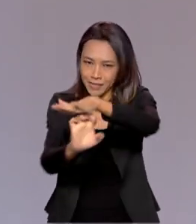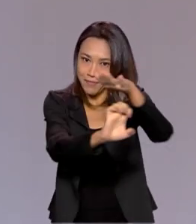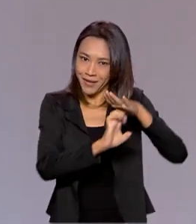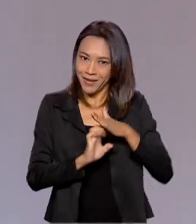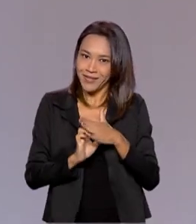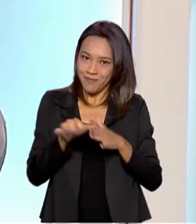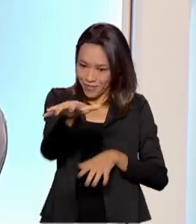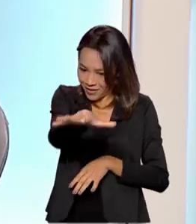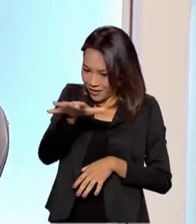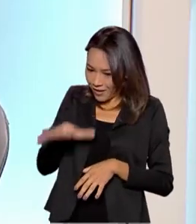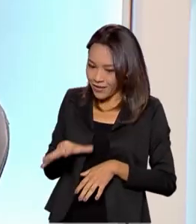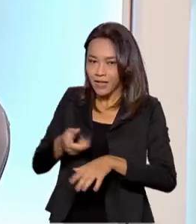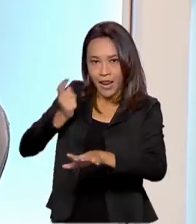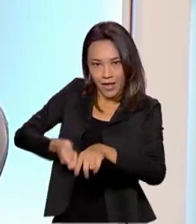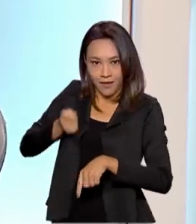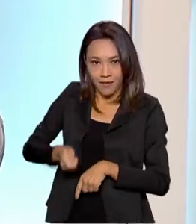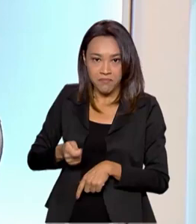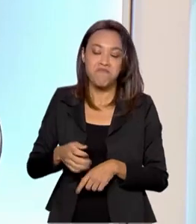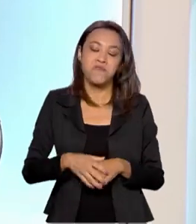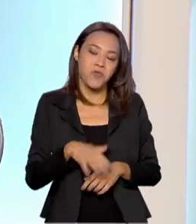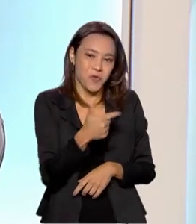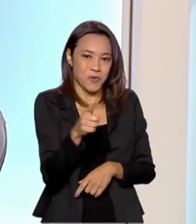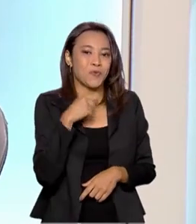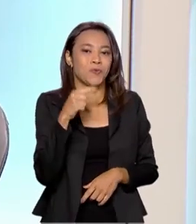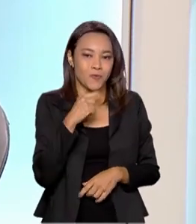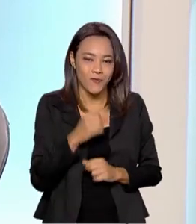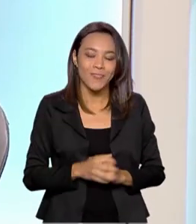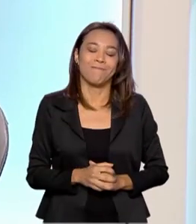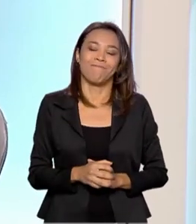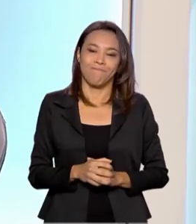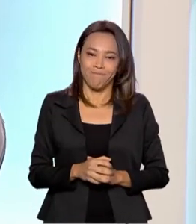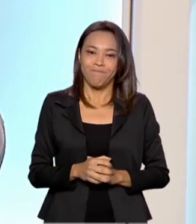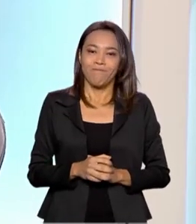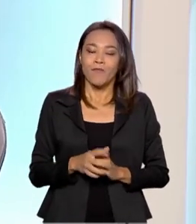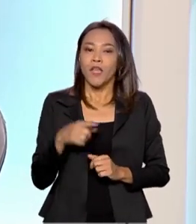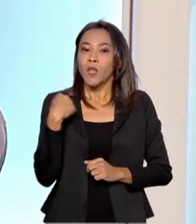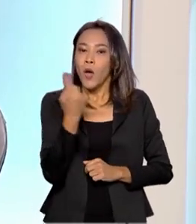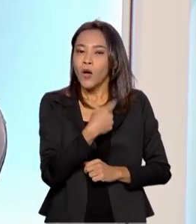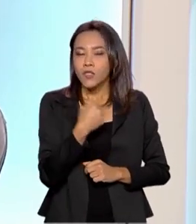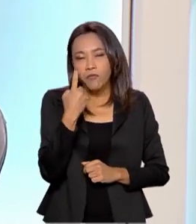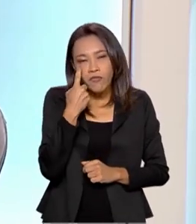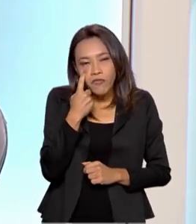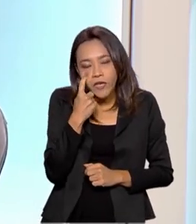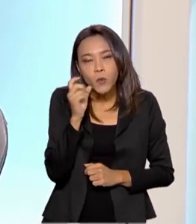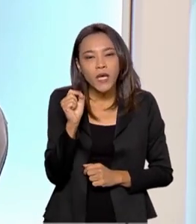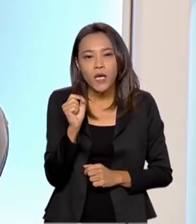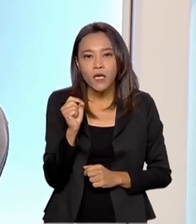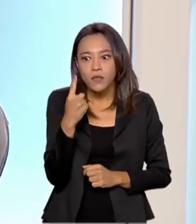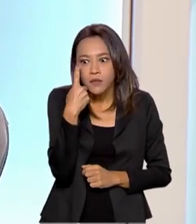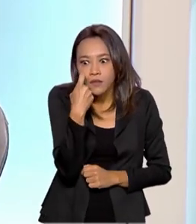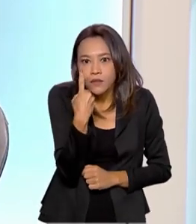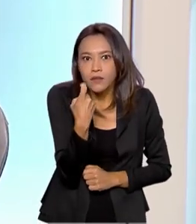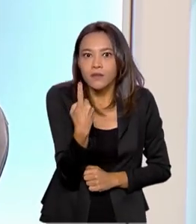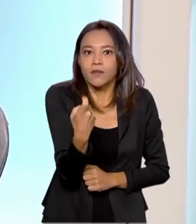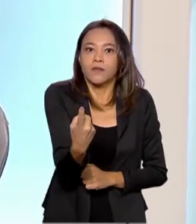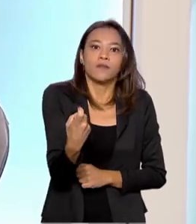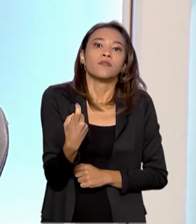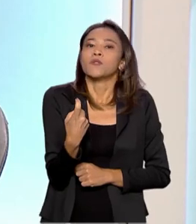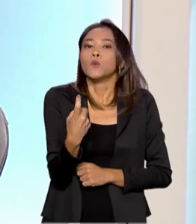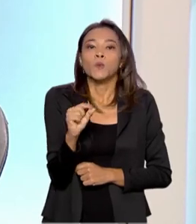leilão? Eu não tenho dúvida, Catiúcia. Nós estamos vendo um grande interesse por esse